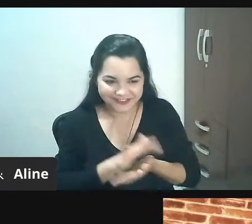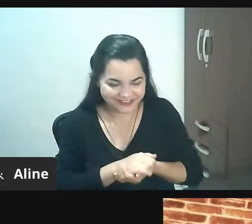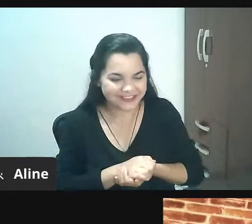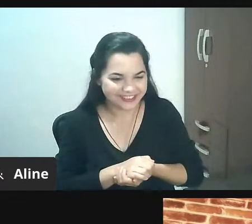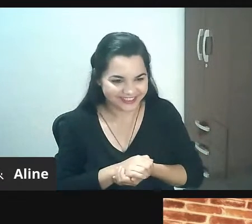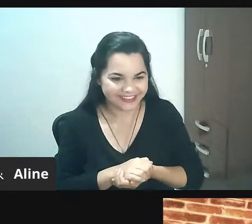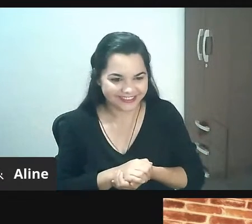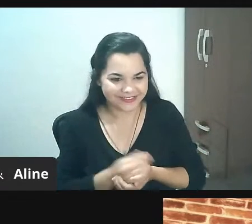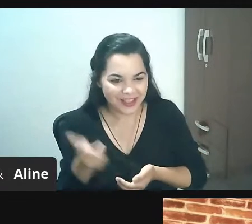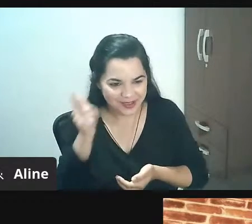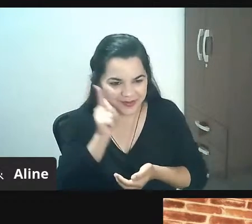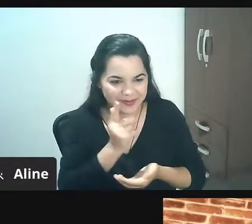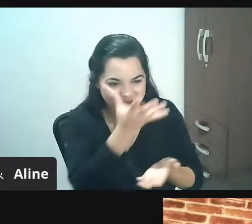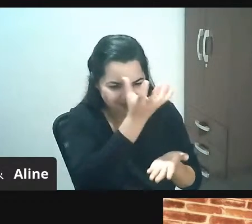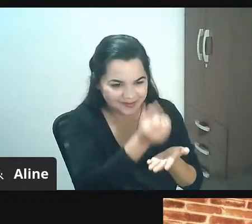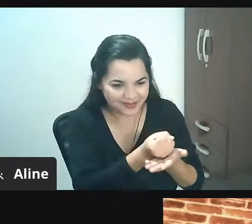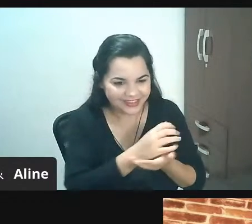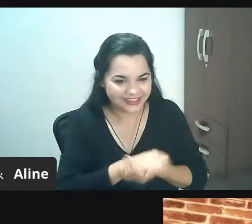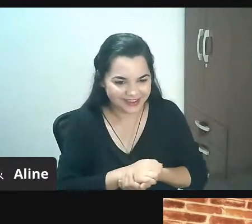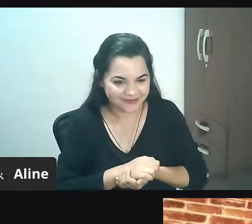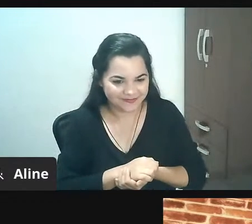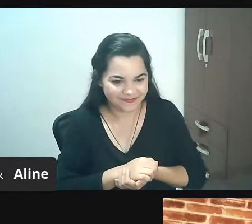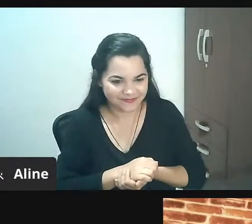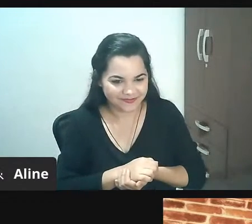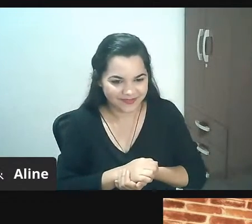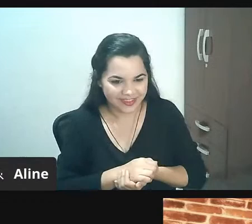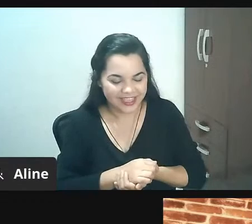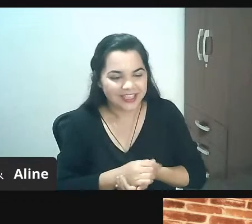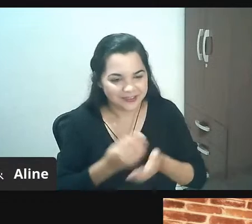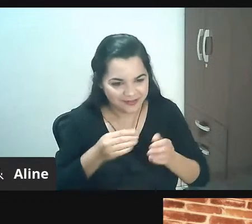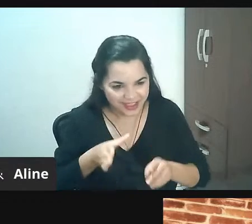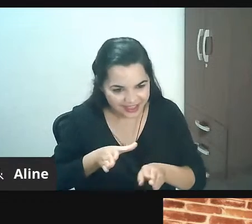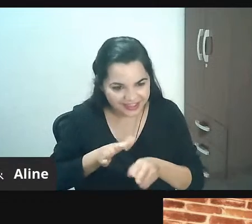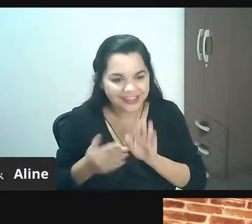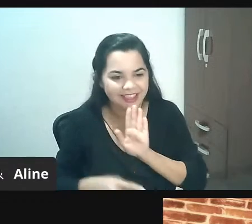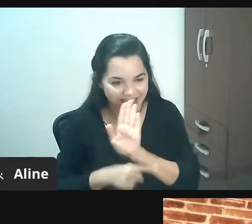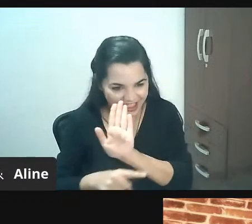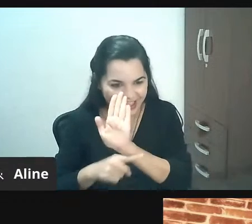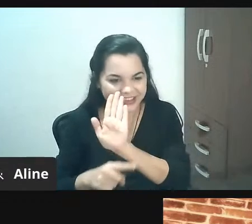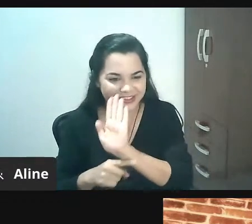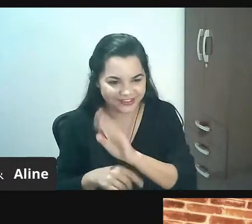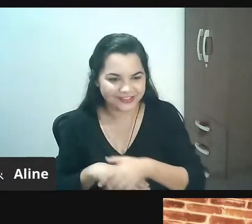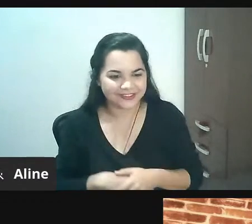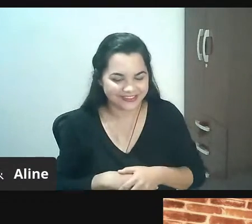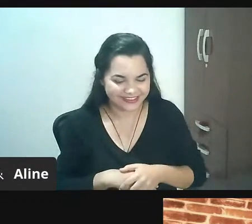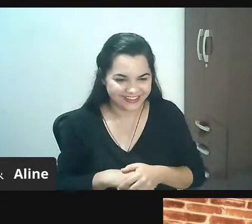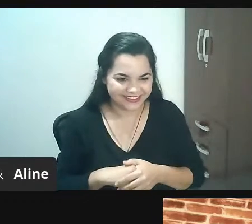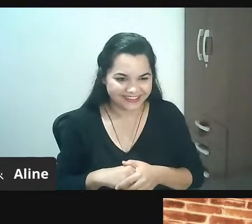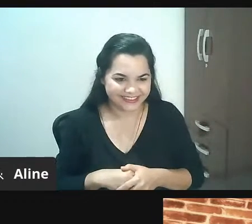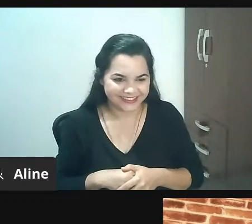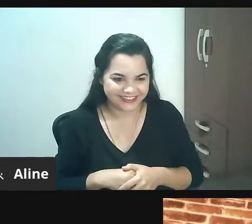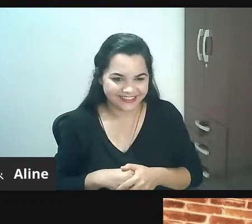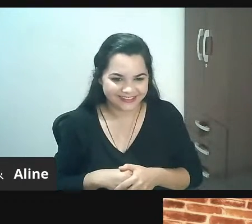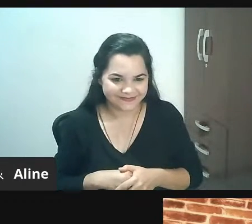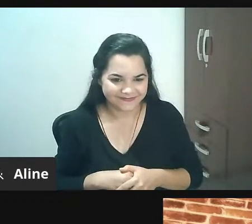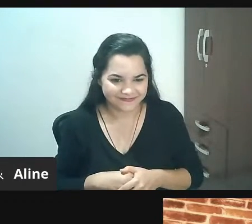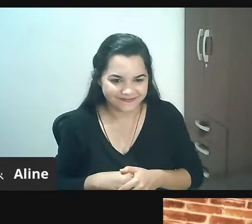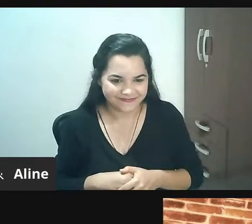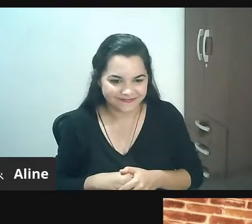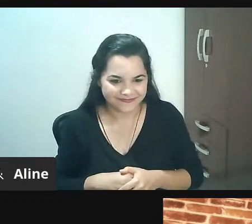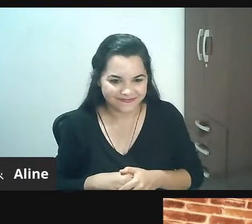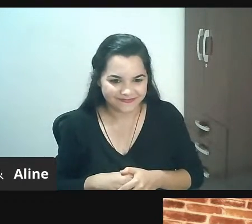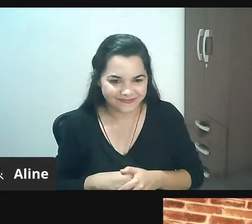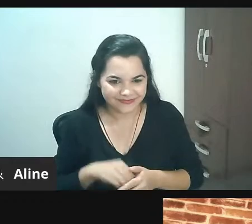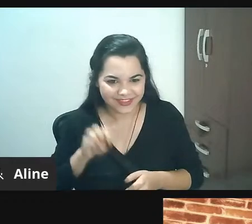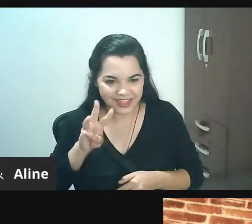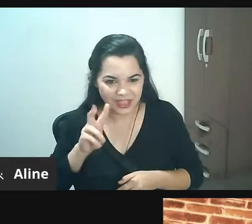os slides que eu tenho certeza que vai de alguma maneira colaborar com muitas pessoas e contem comigo obrigado William chegou uma